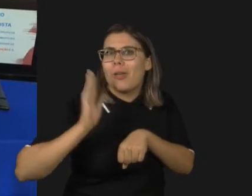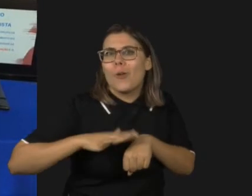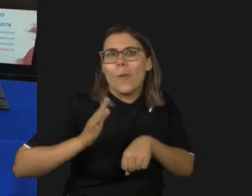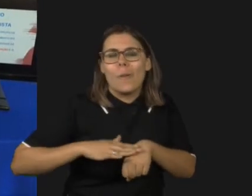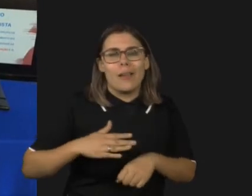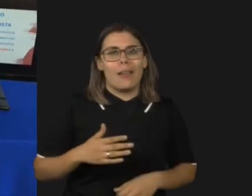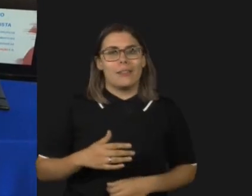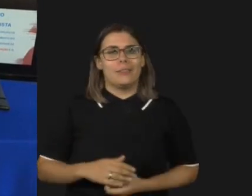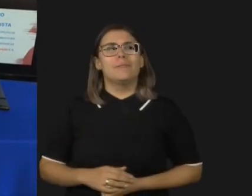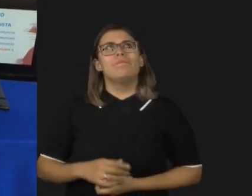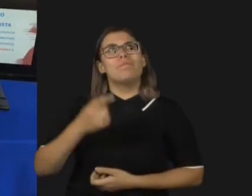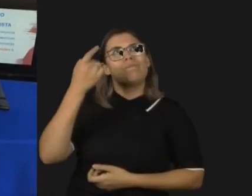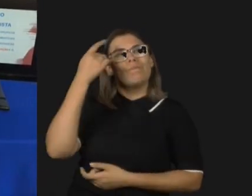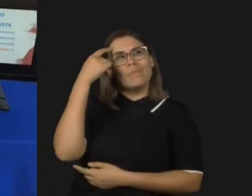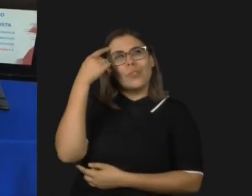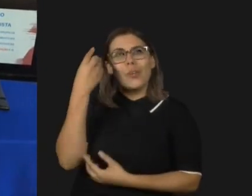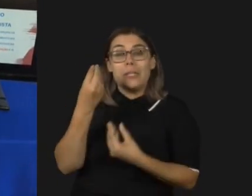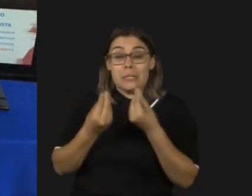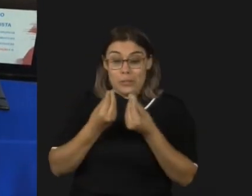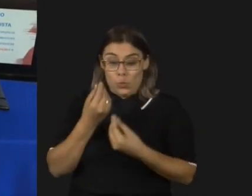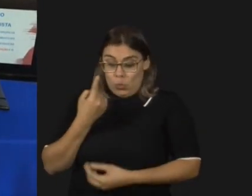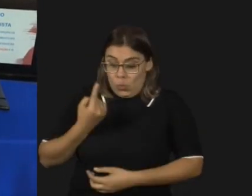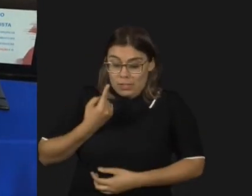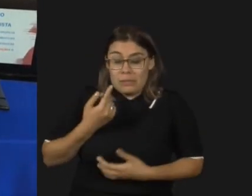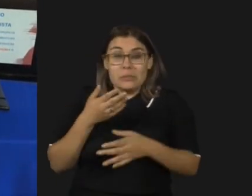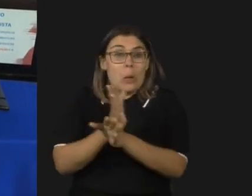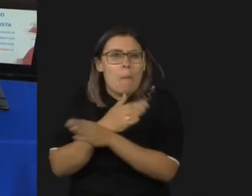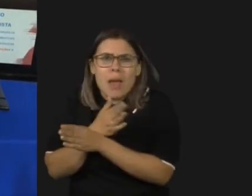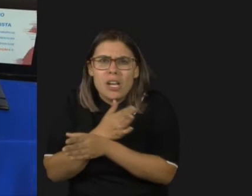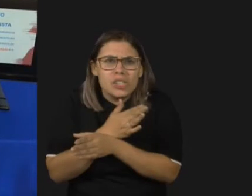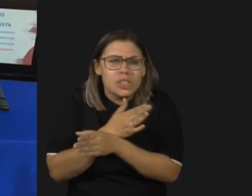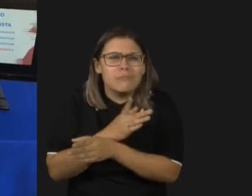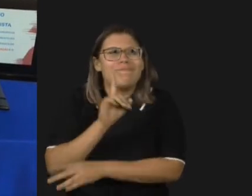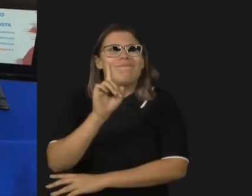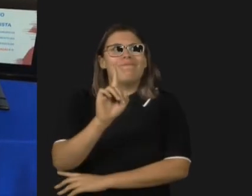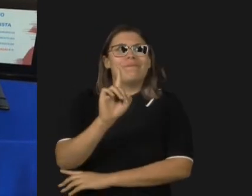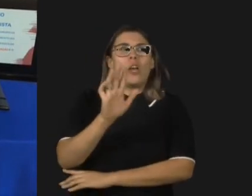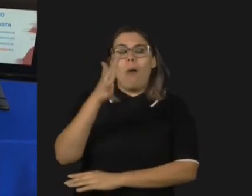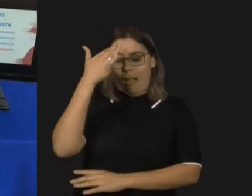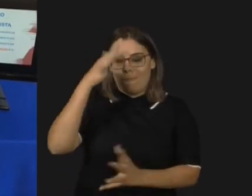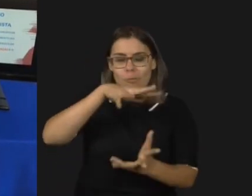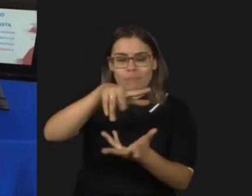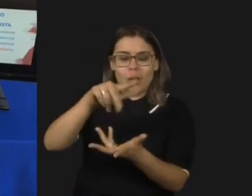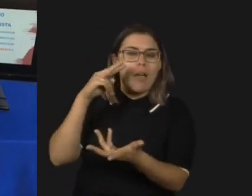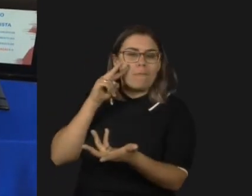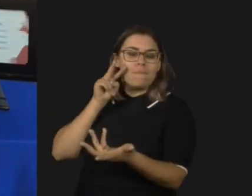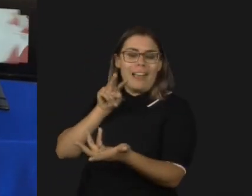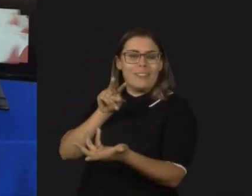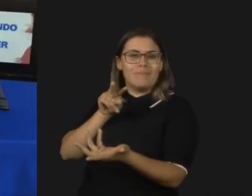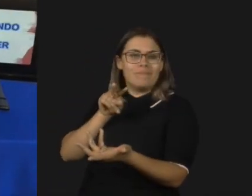mecanismo, é como se tu ficasse perdido e a tua expressão empobrecesse muito. Por isso que o meu maior